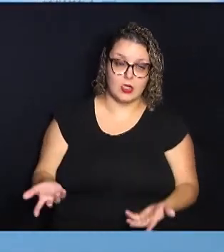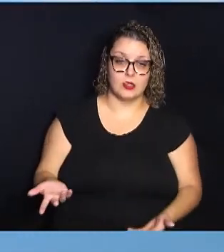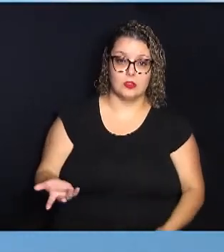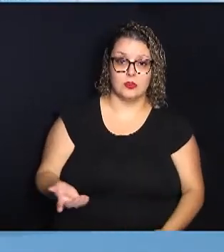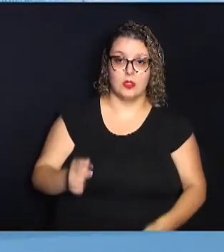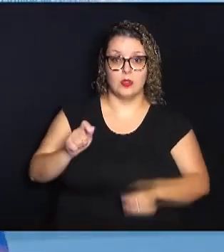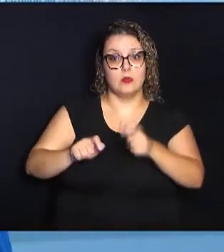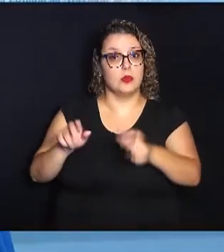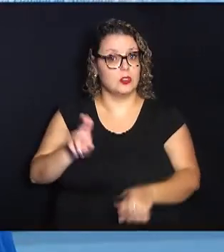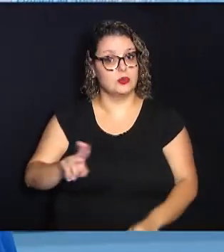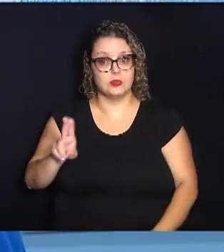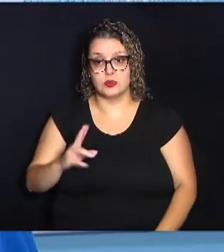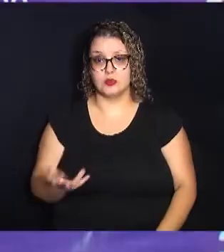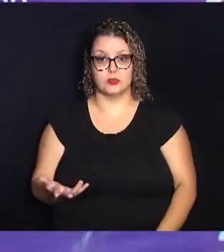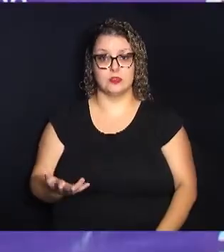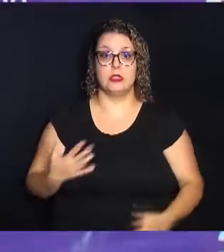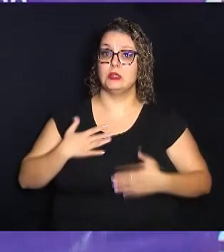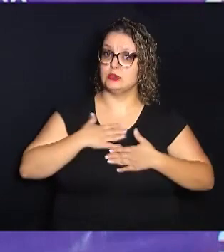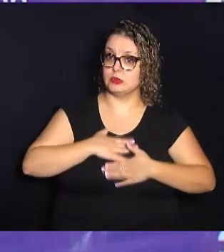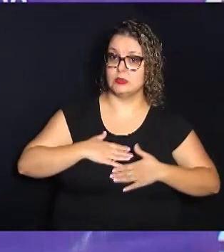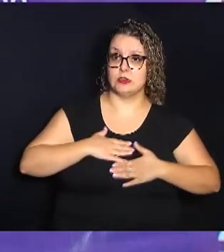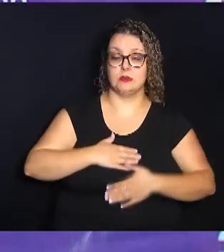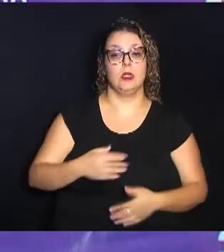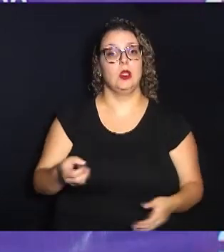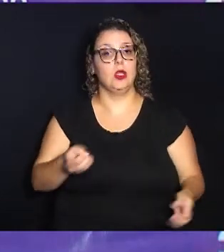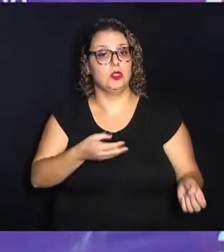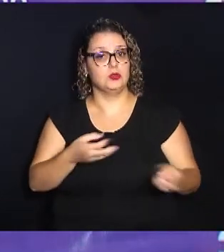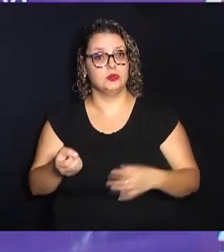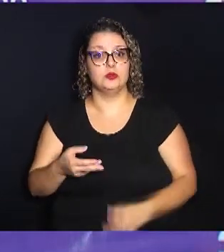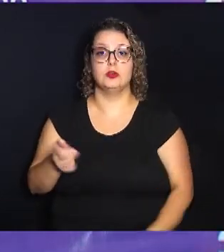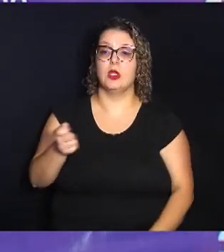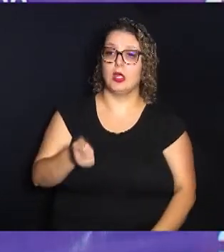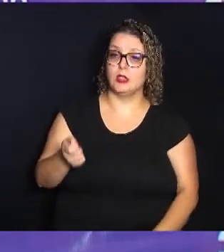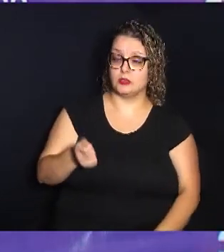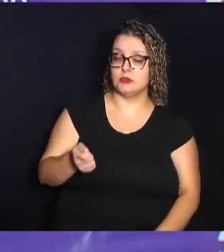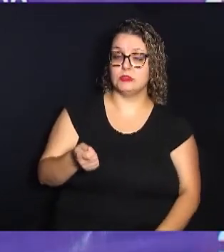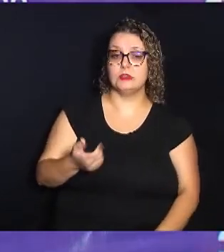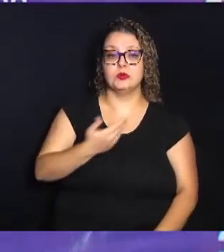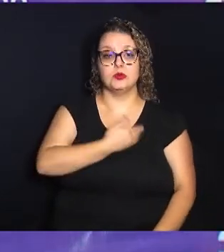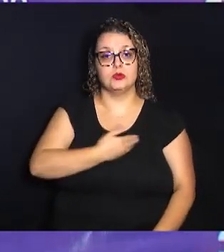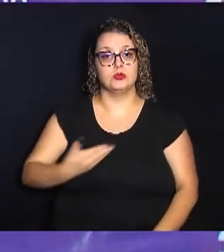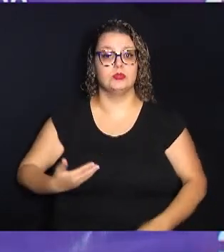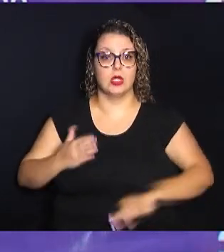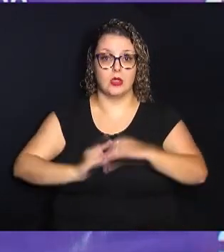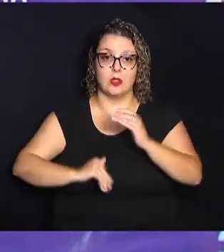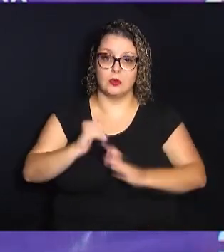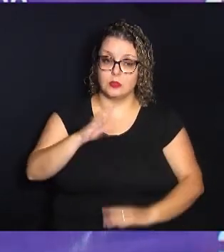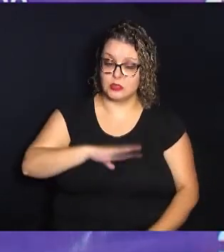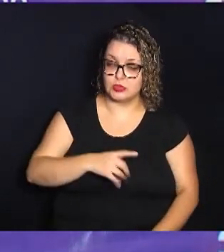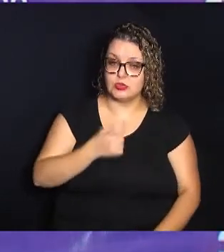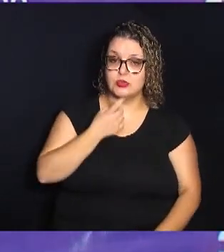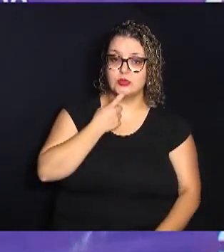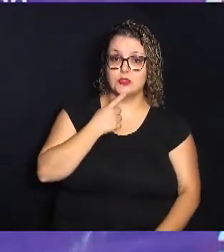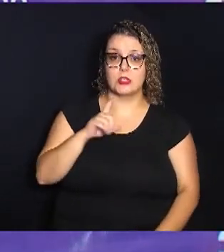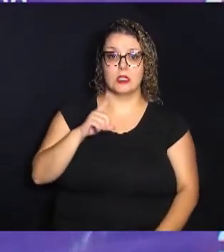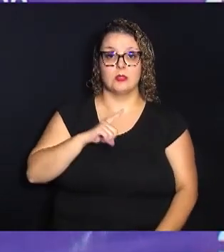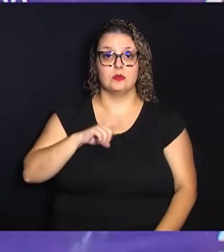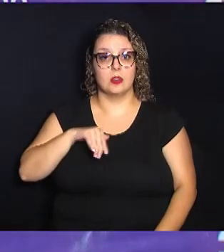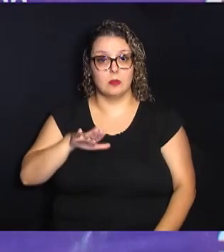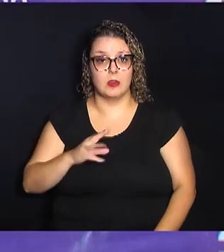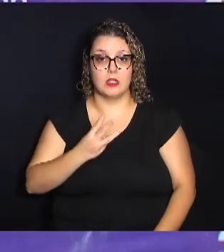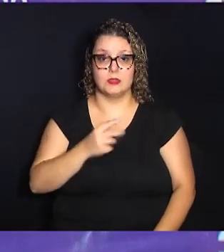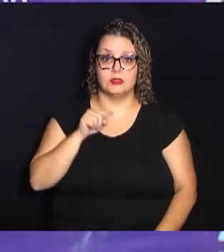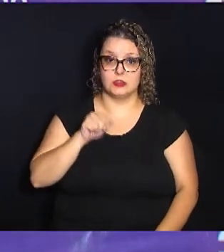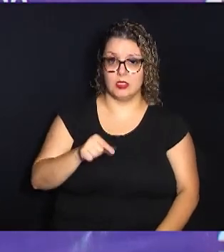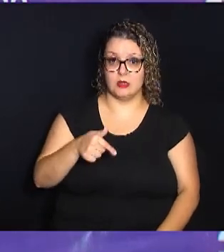pessoal usa, usa com satisfação. Atualmente, a Associação dos Servidores Públicos Municipais de Campinas conta com mais de 3